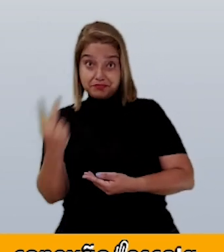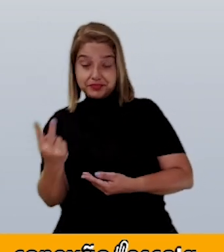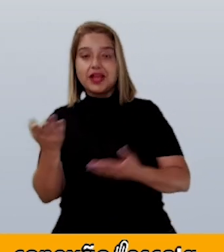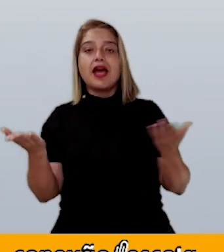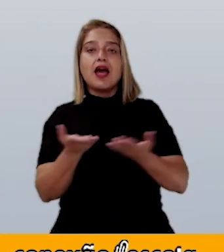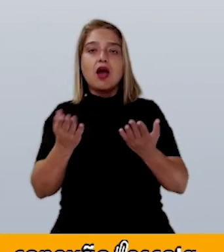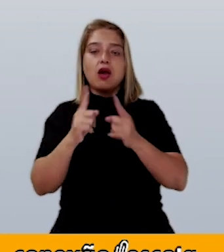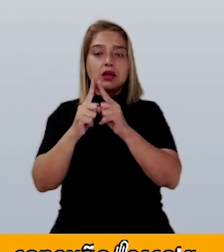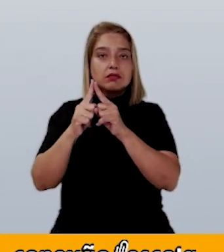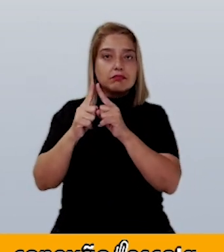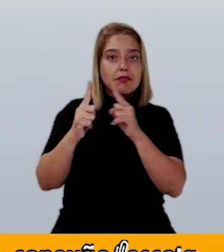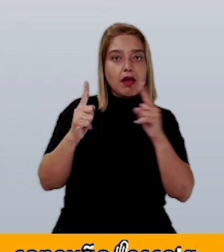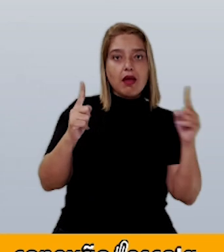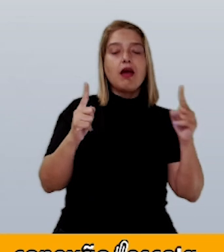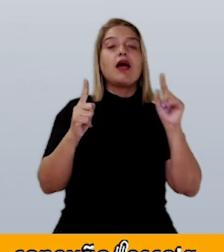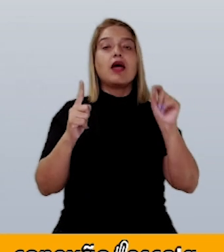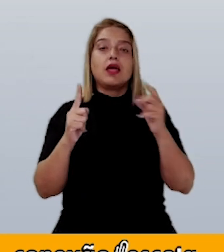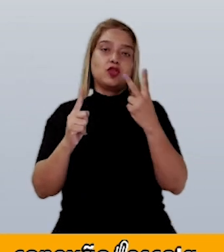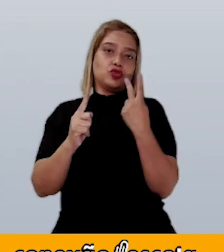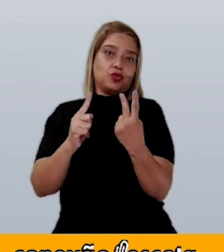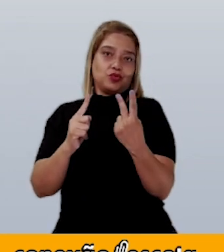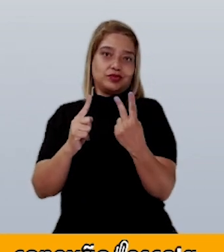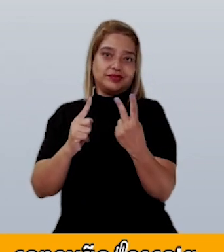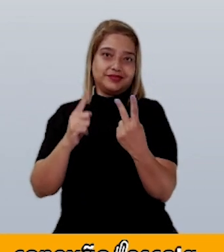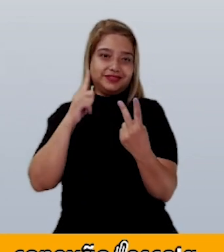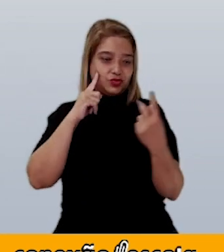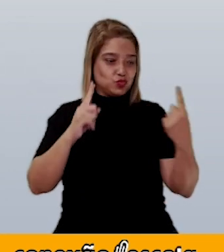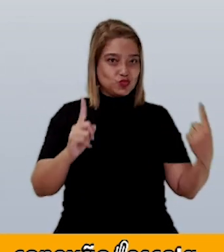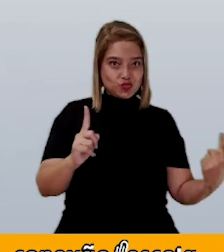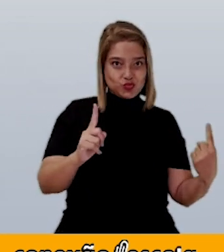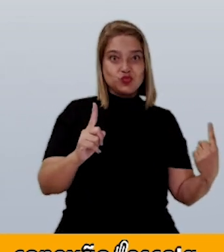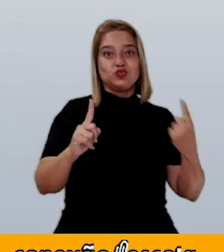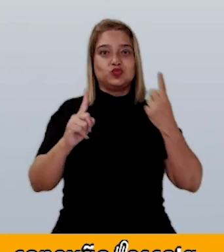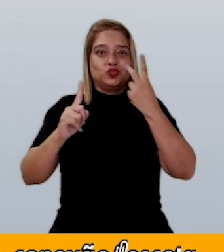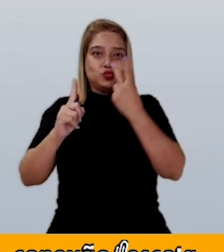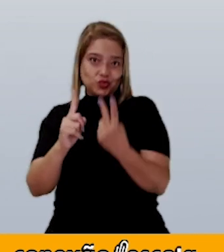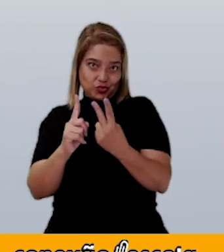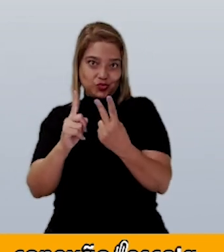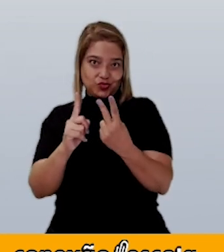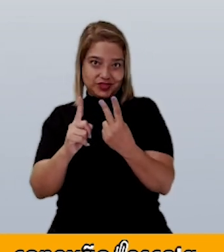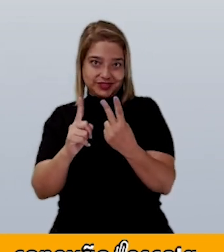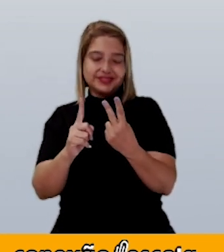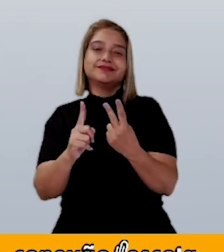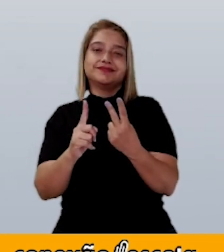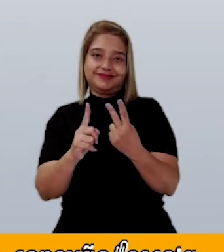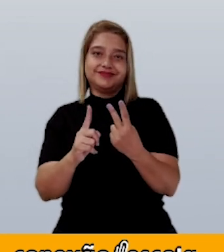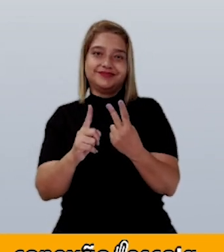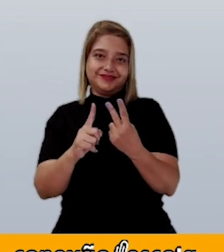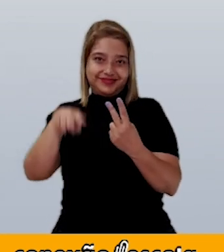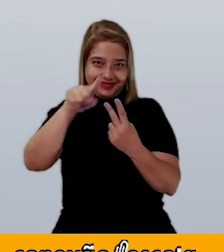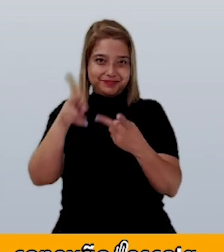figura ampliada, a distância terá que ser de dois quadradinhos. Conseguem visualizar?